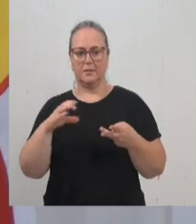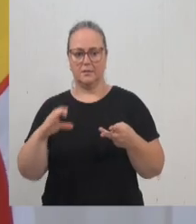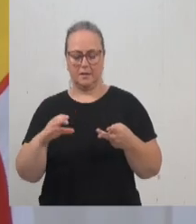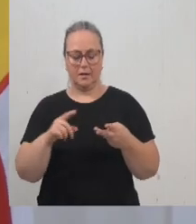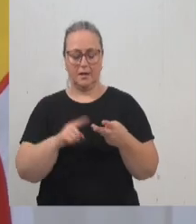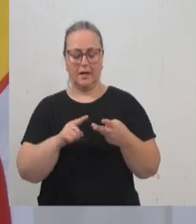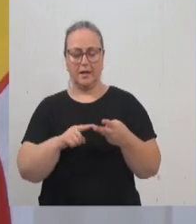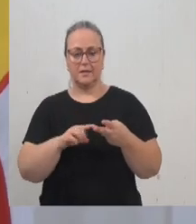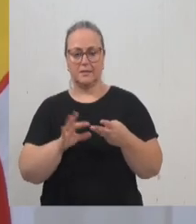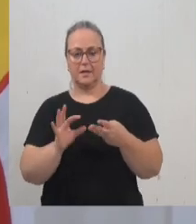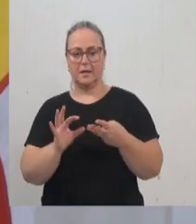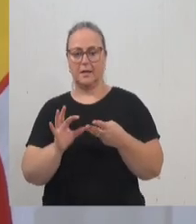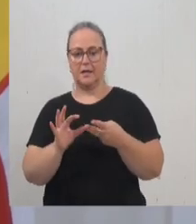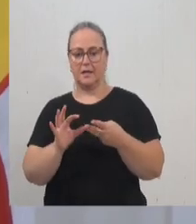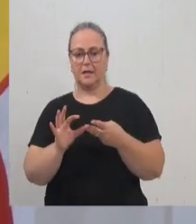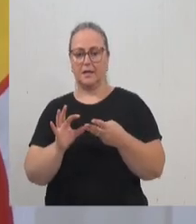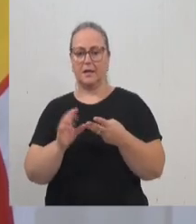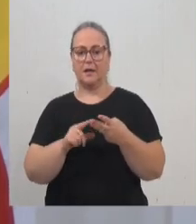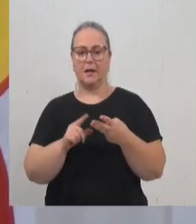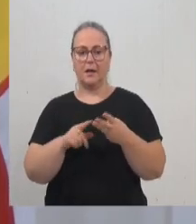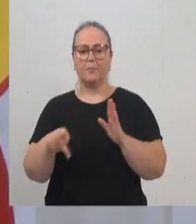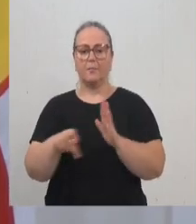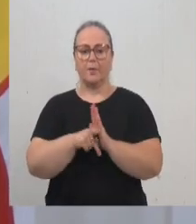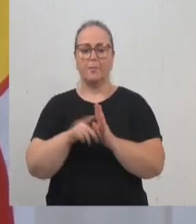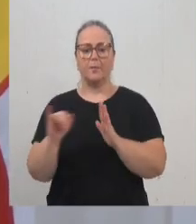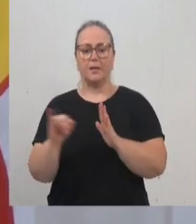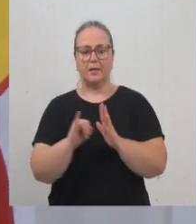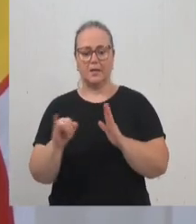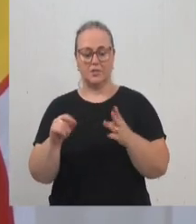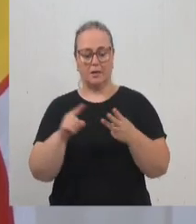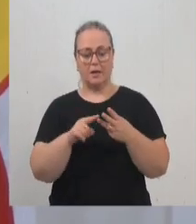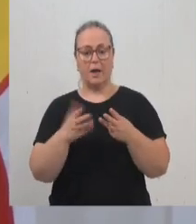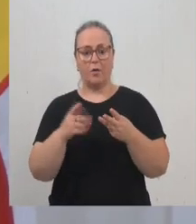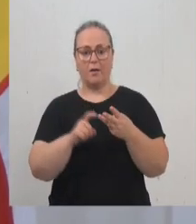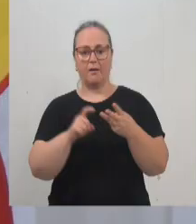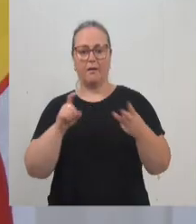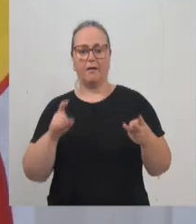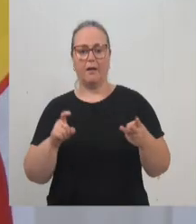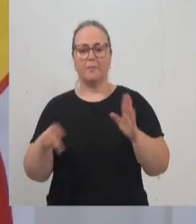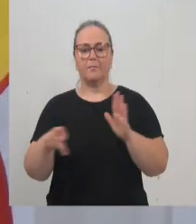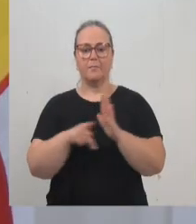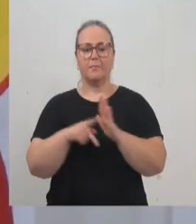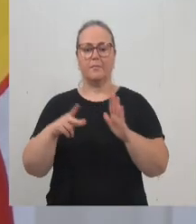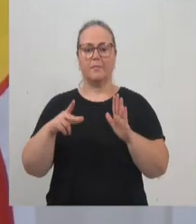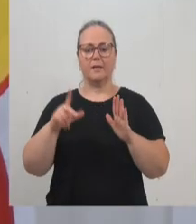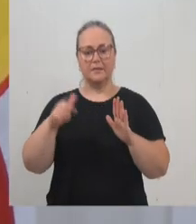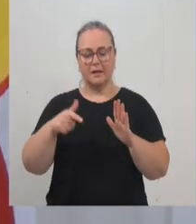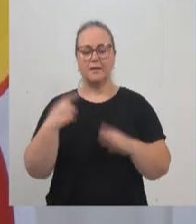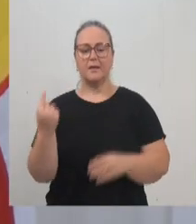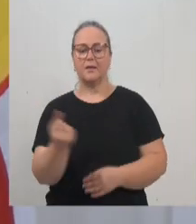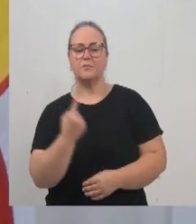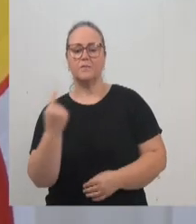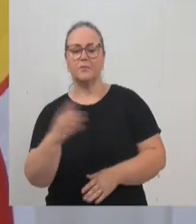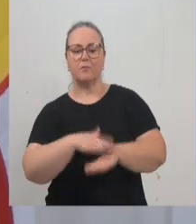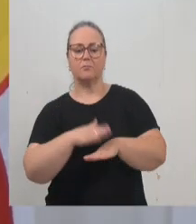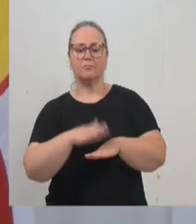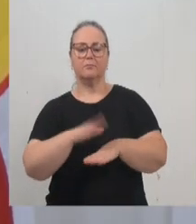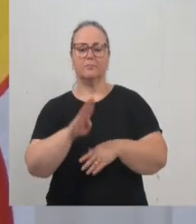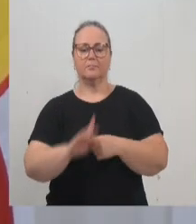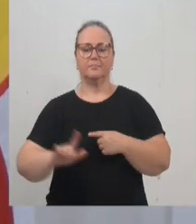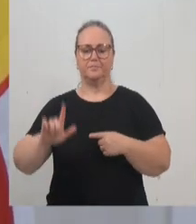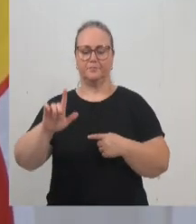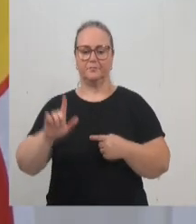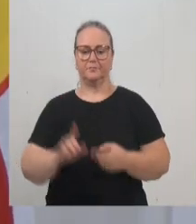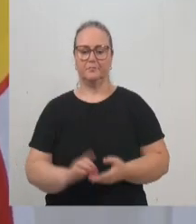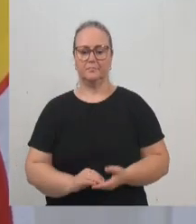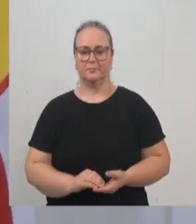vinculada à IAPC de Itajaí. E há um ano ela é individual, ela tem um trabalho próprio. E aqui tem as